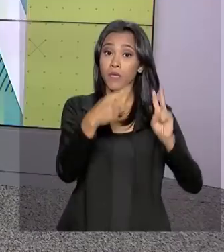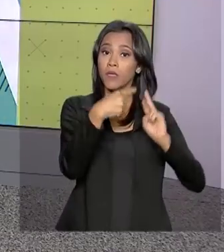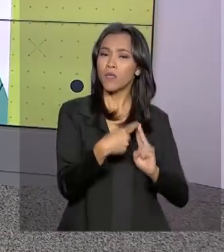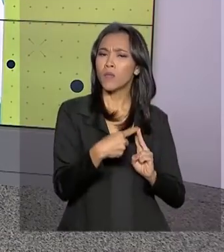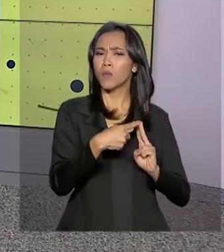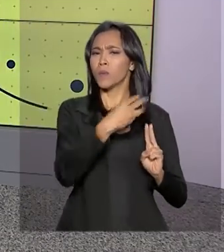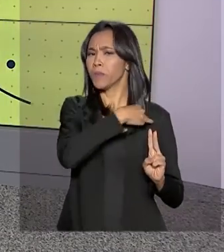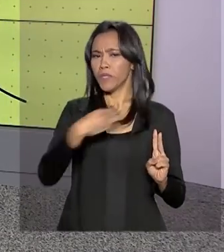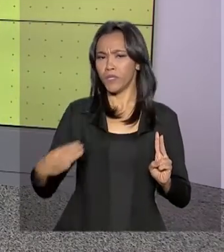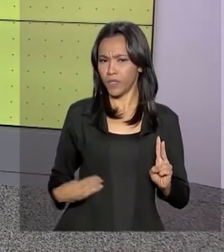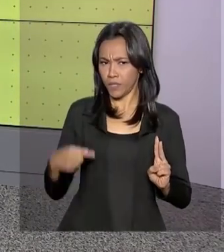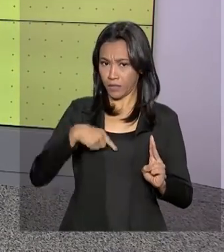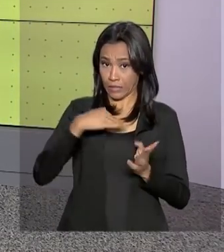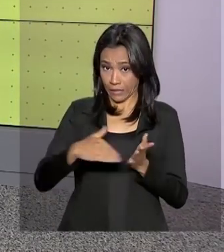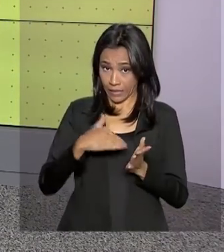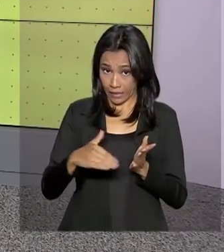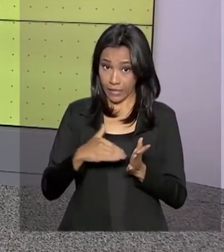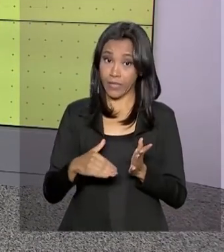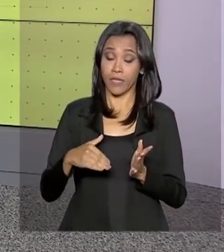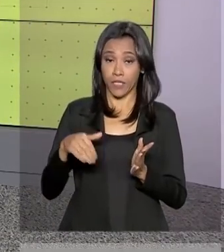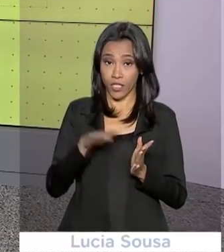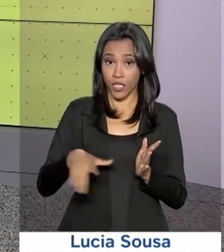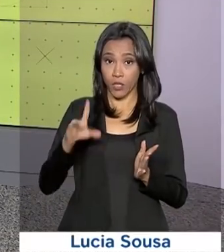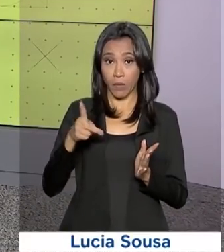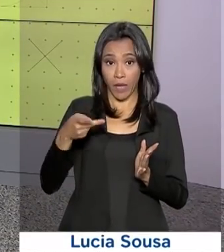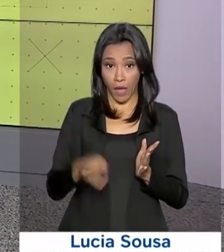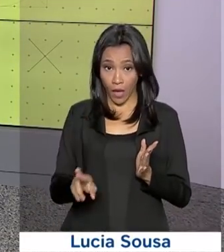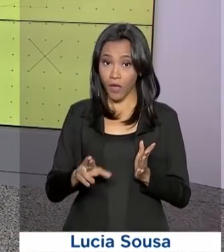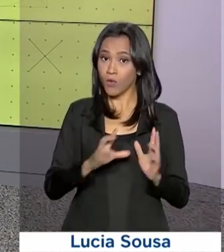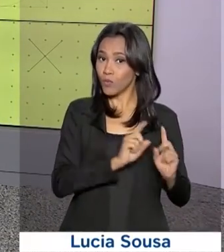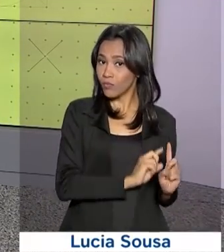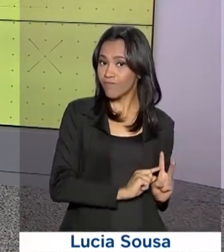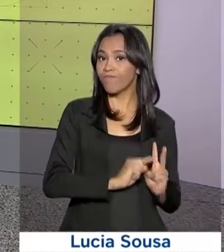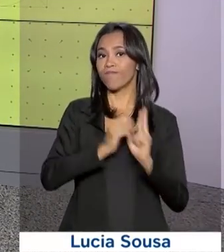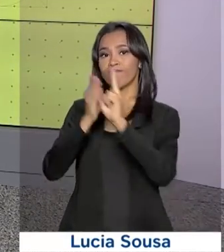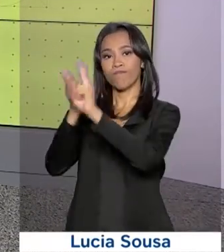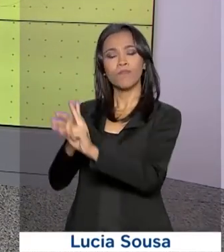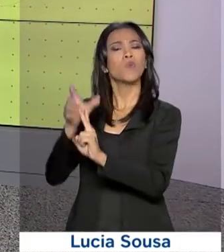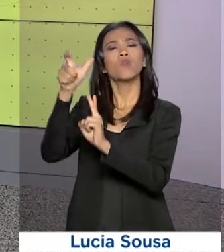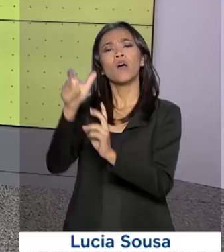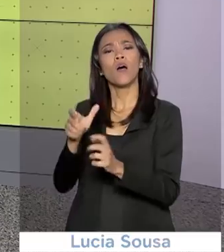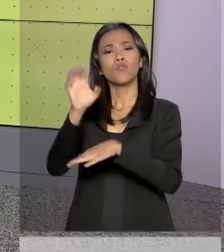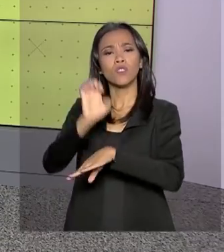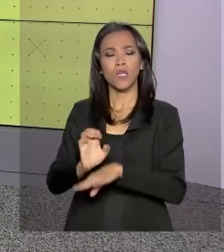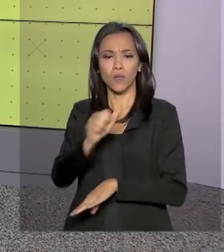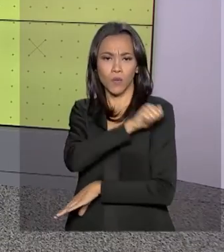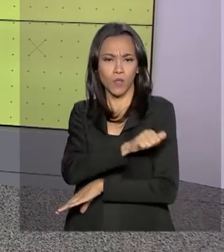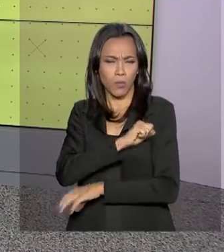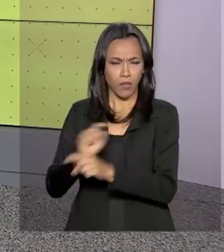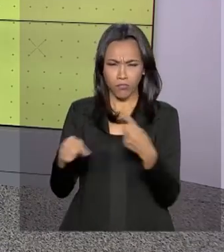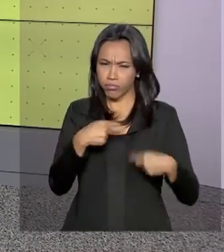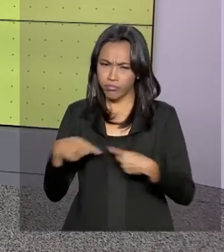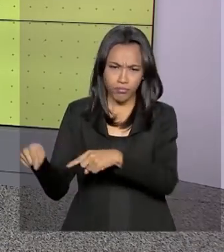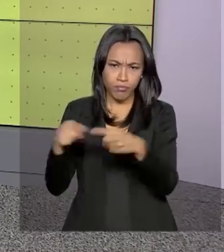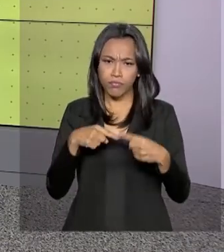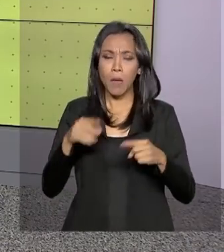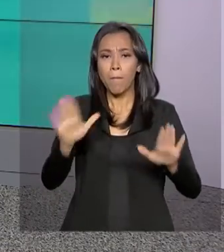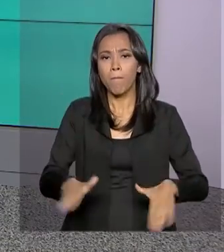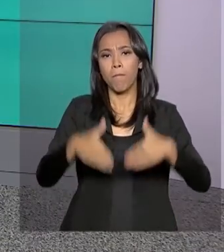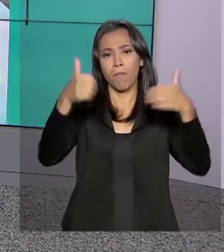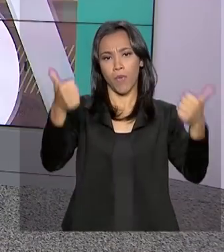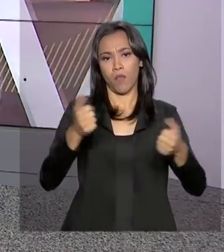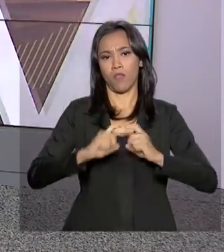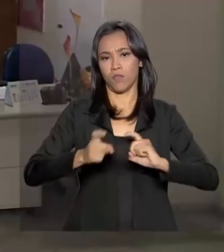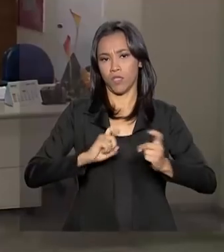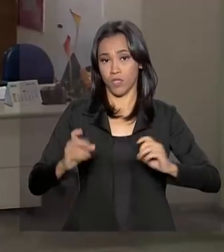Secretaria-Geral da Presidência, Floriano Peixoto, estão no Rio de Janeiro para discutir melhorias no atendimento de hospitais federais no Estado.